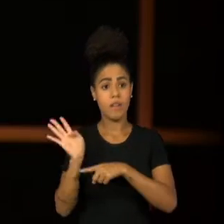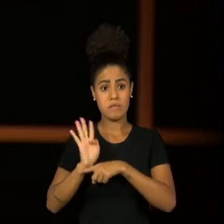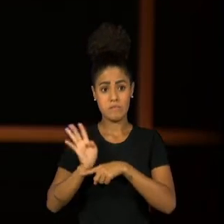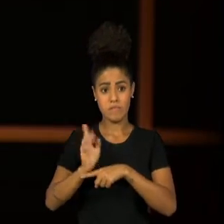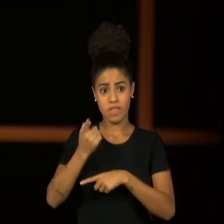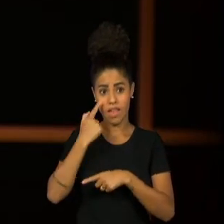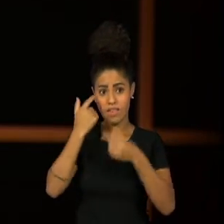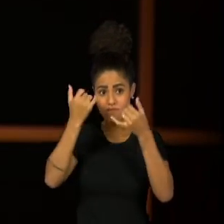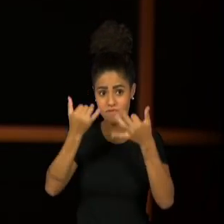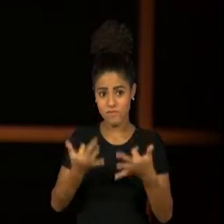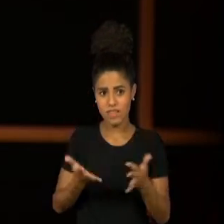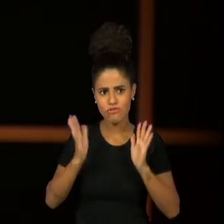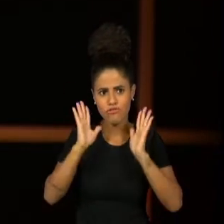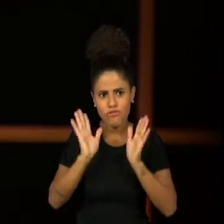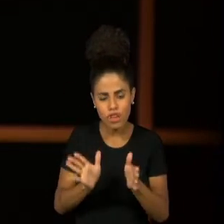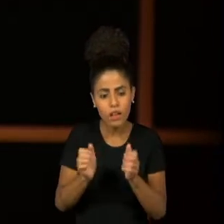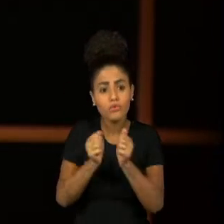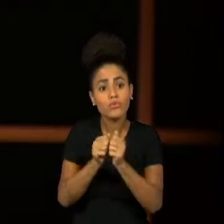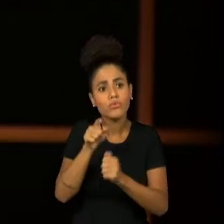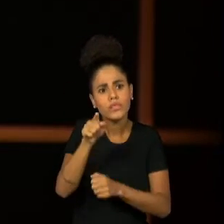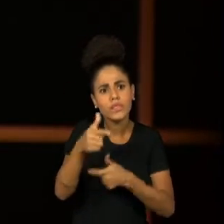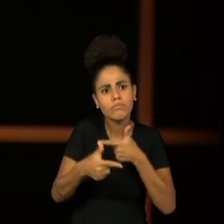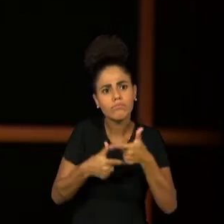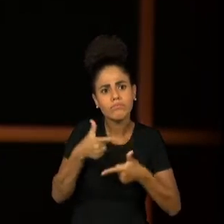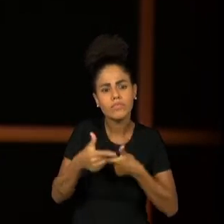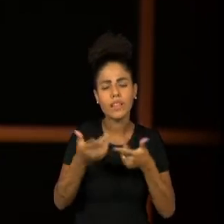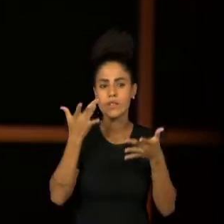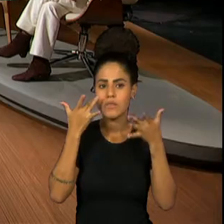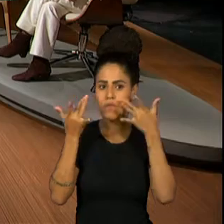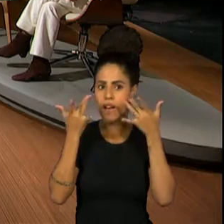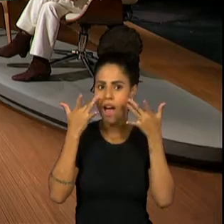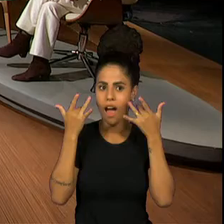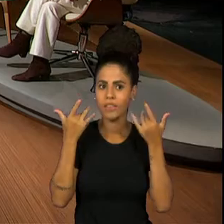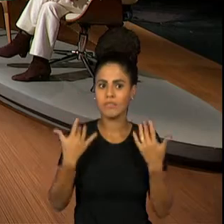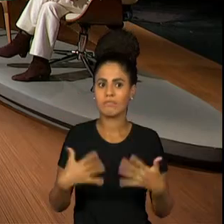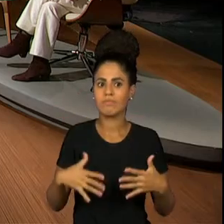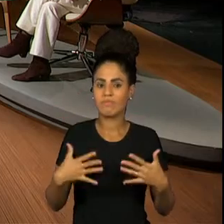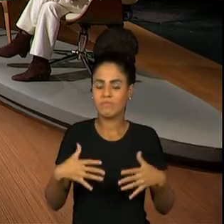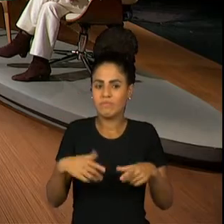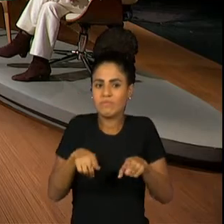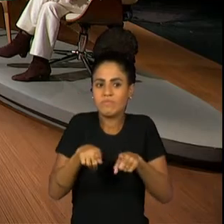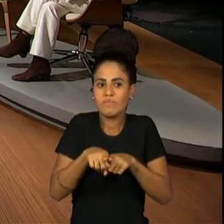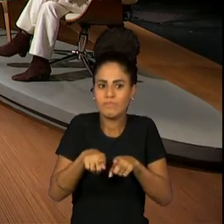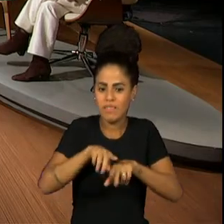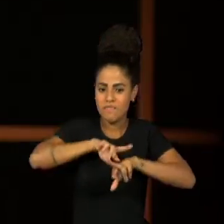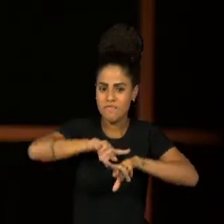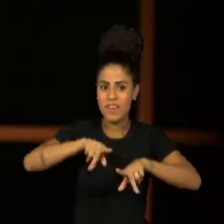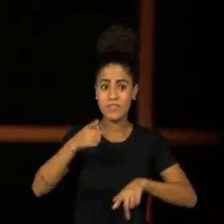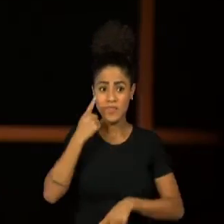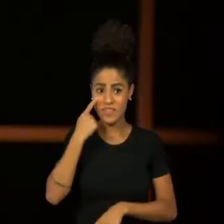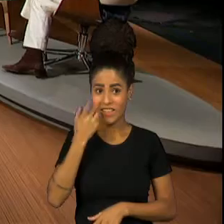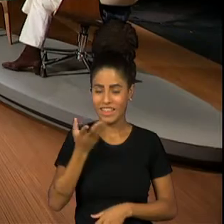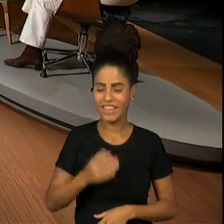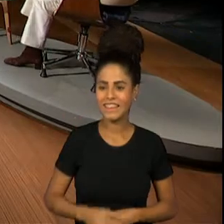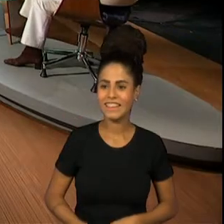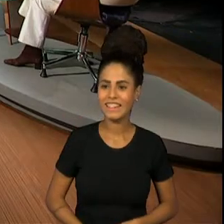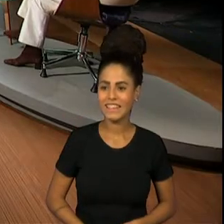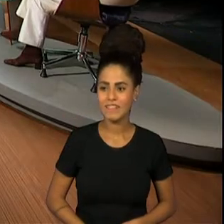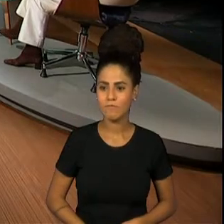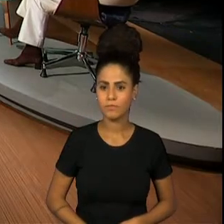dividiu o palco com você num espetáculo desafiador. Não só nesse espetáculo, mas em tantos outros. Vamos ver quem é. Vamos ver.